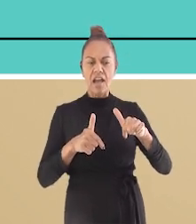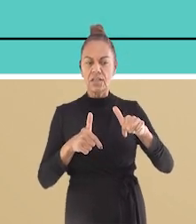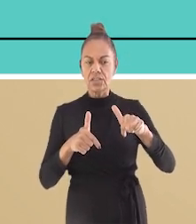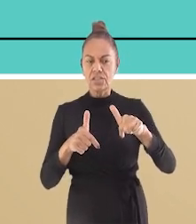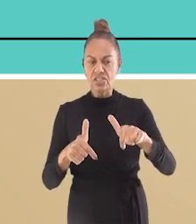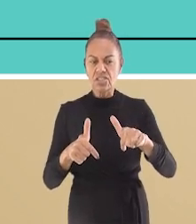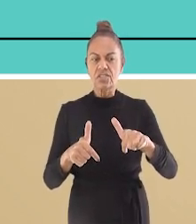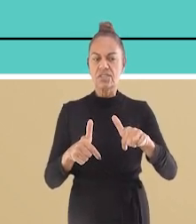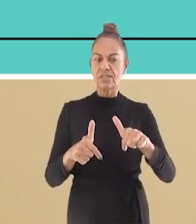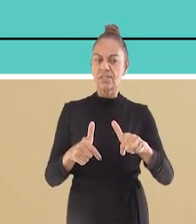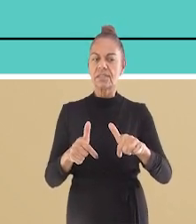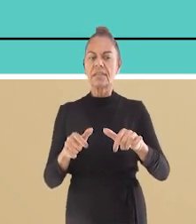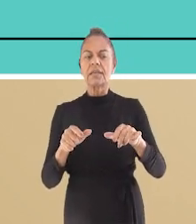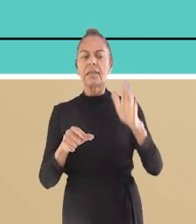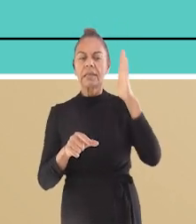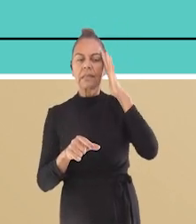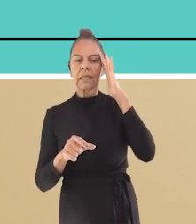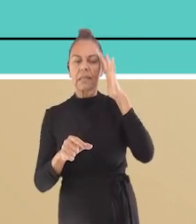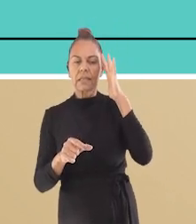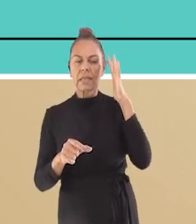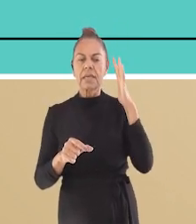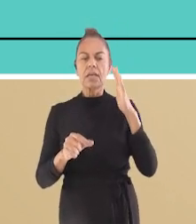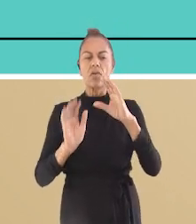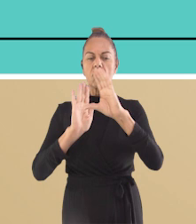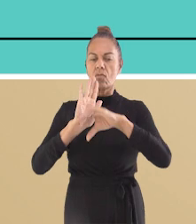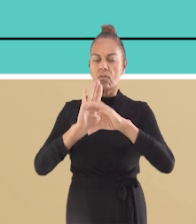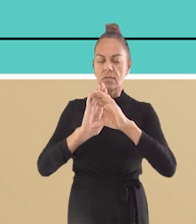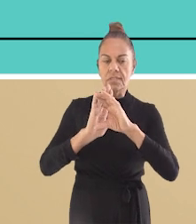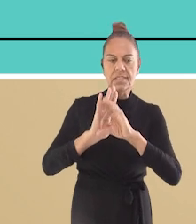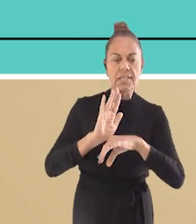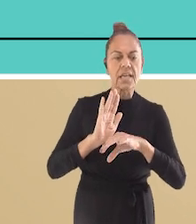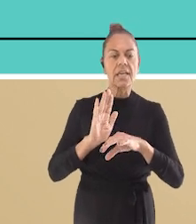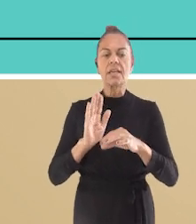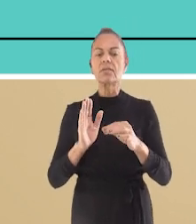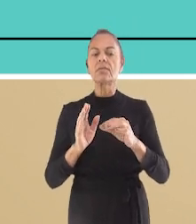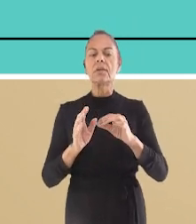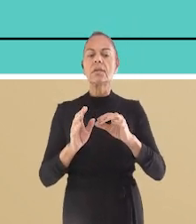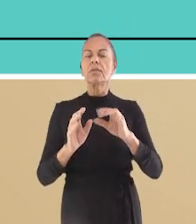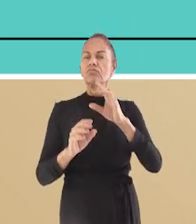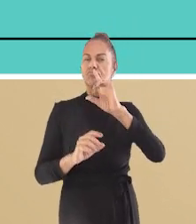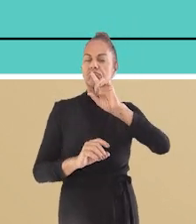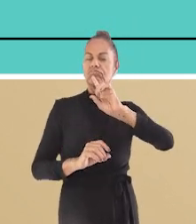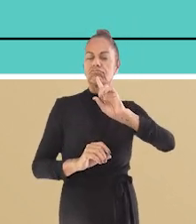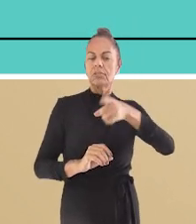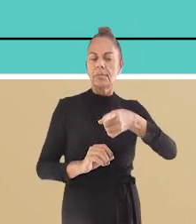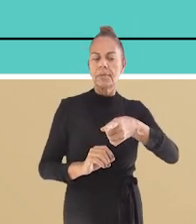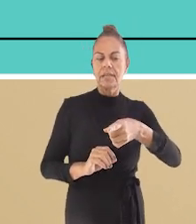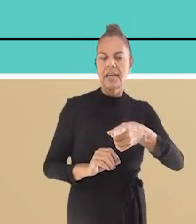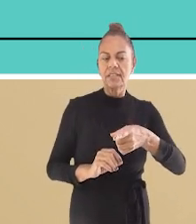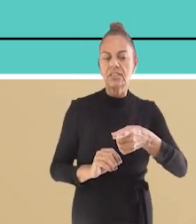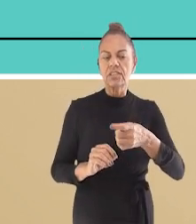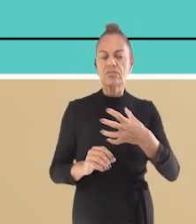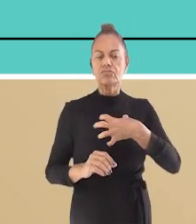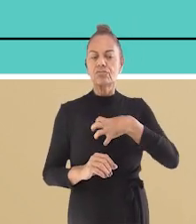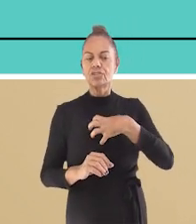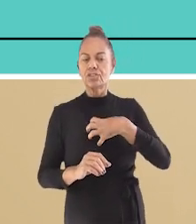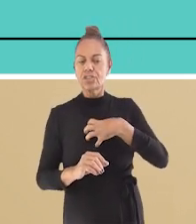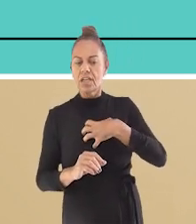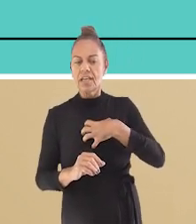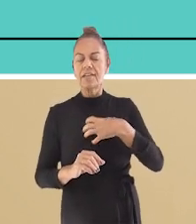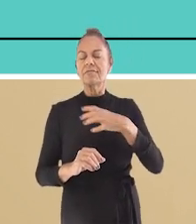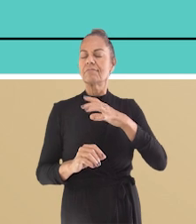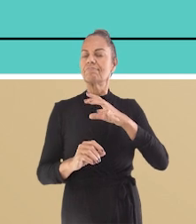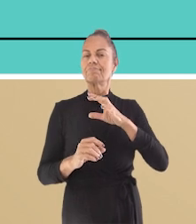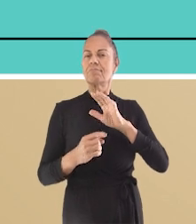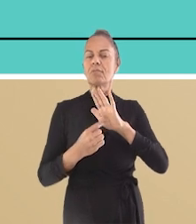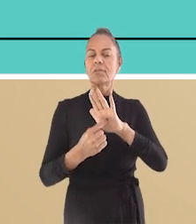afirmativo é um modo que indica uma ordem, um comando. E três, descobrir como o imperativo afirmativo